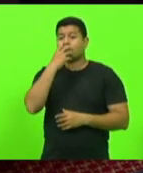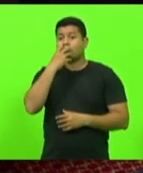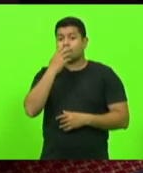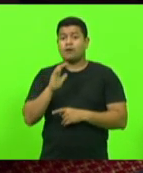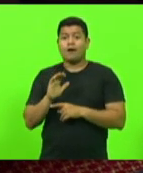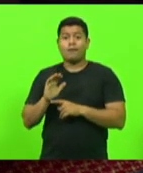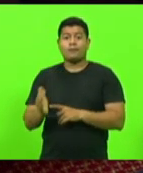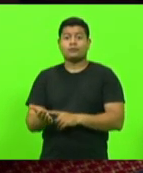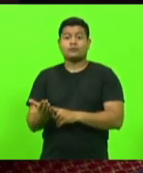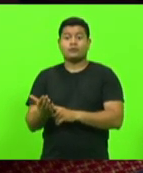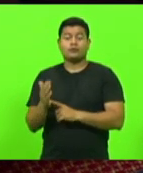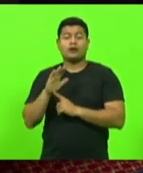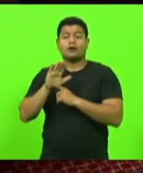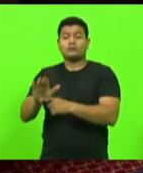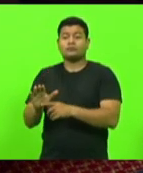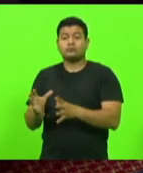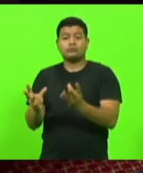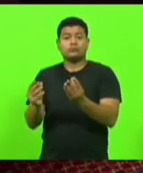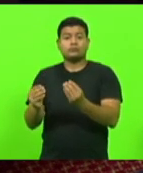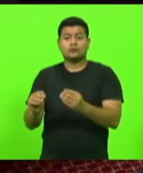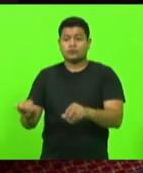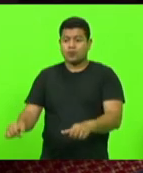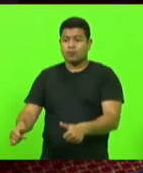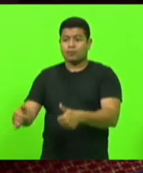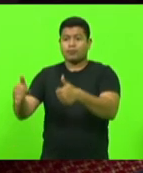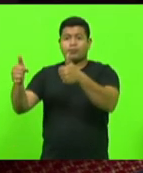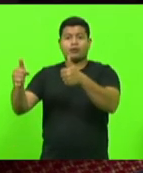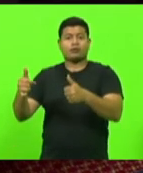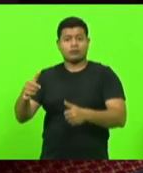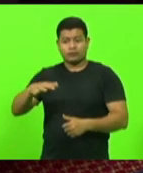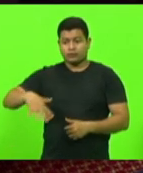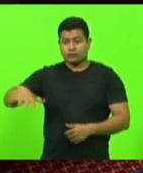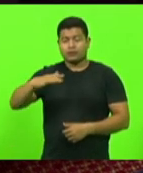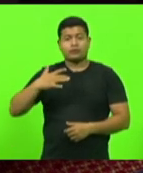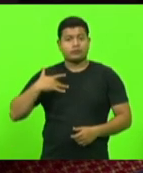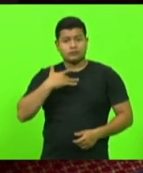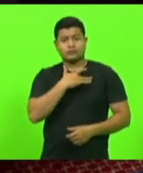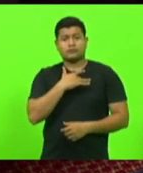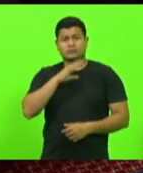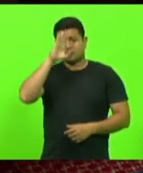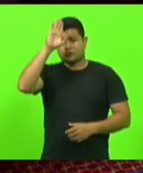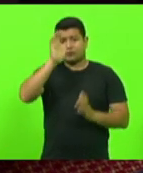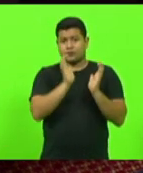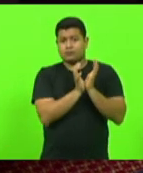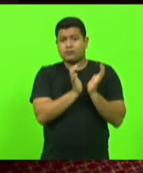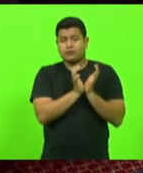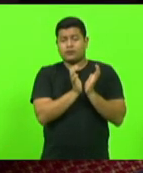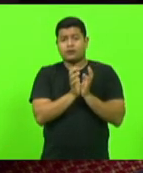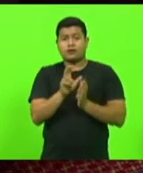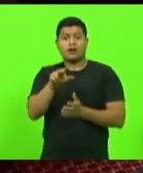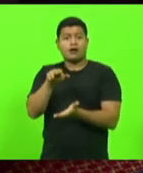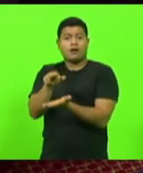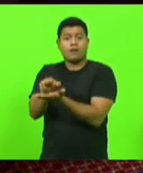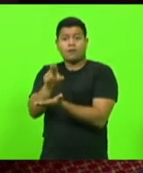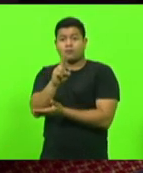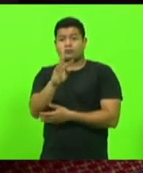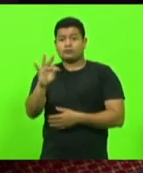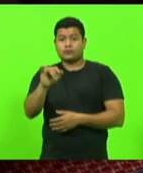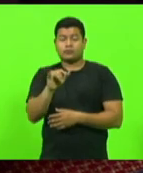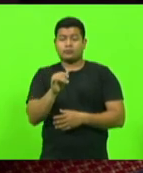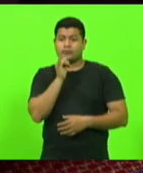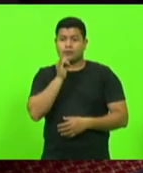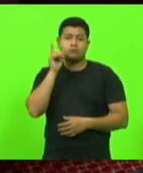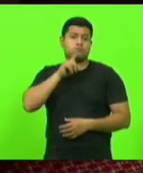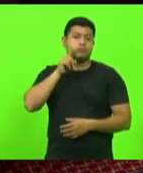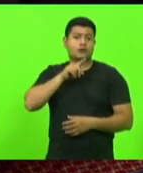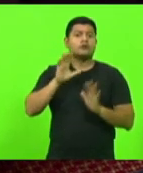recuperação principalmente na PAI nas UTIs que nos Estados Unidos inclusive já